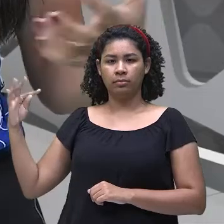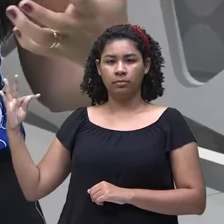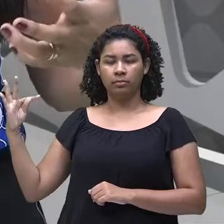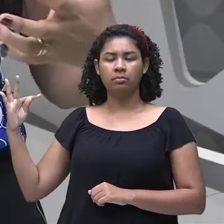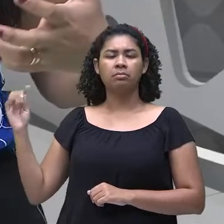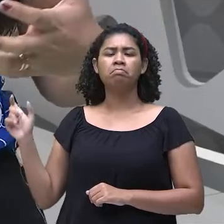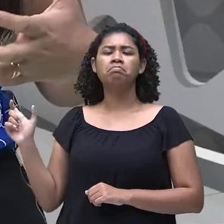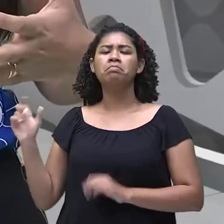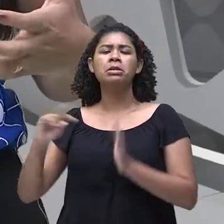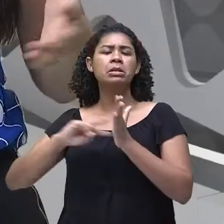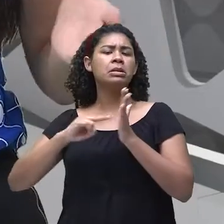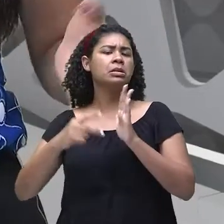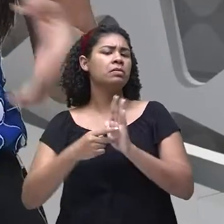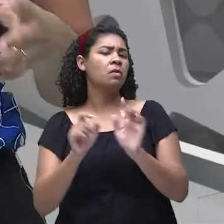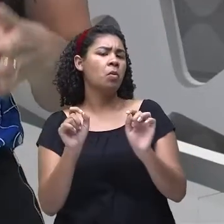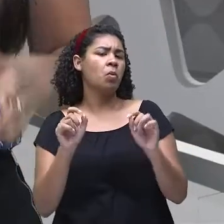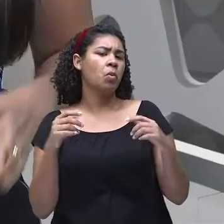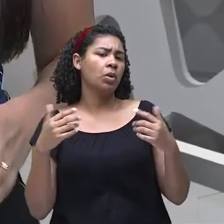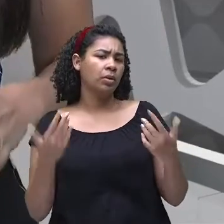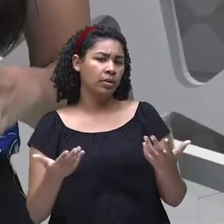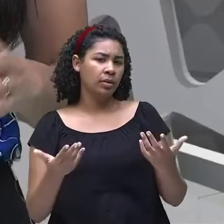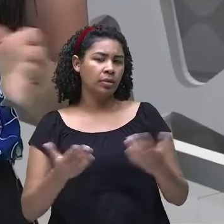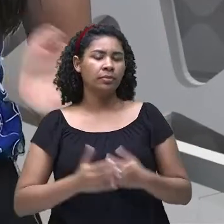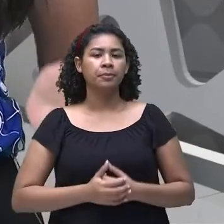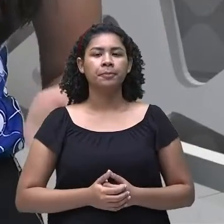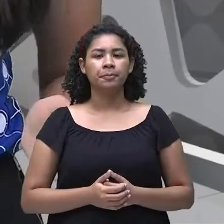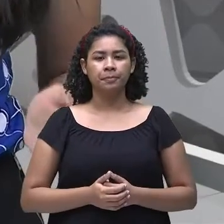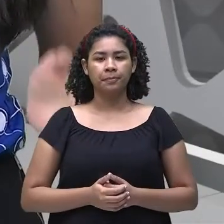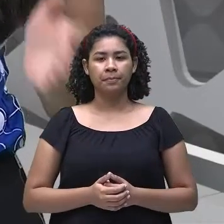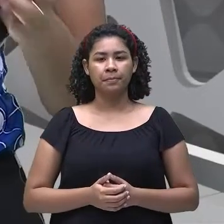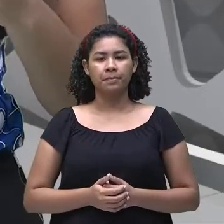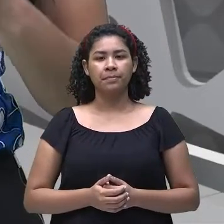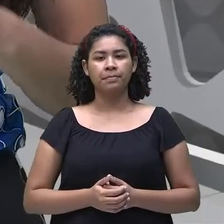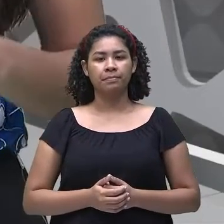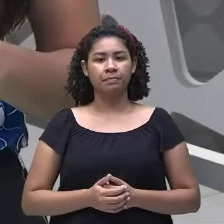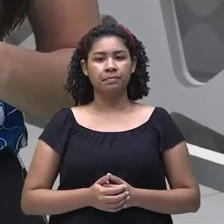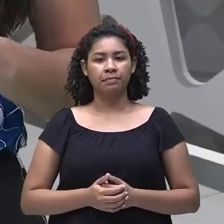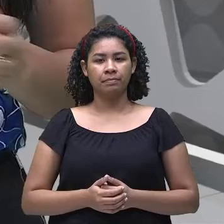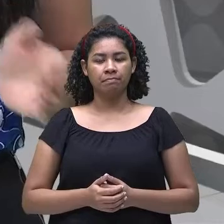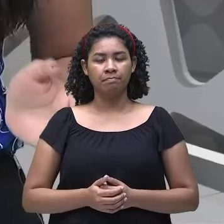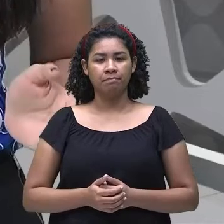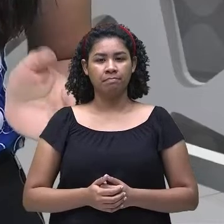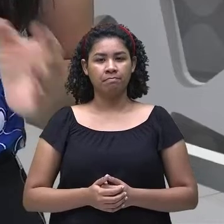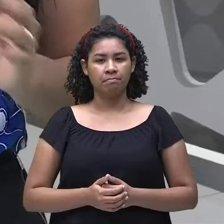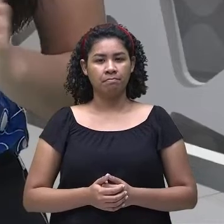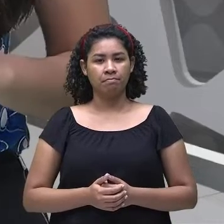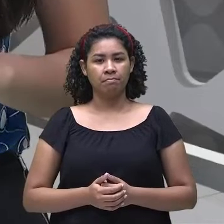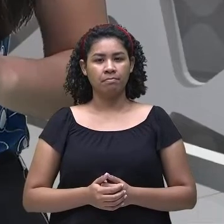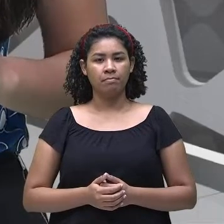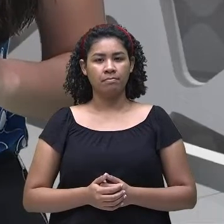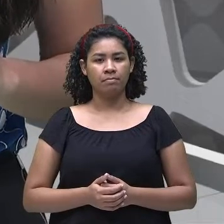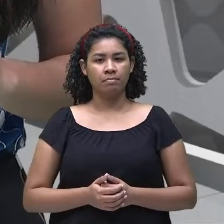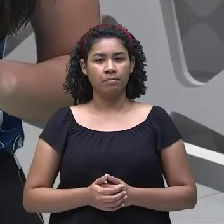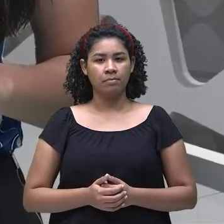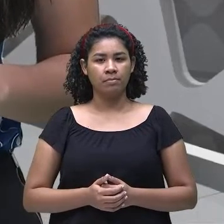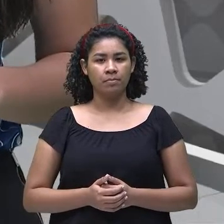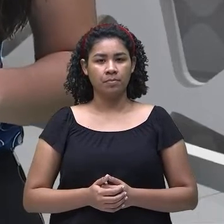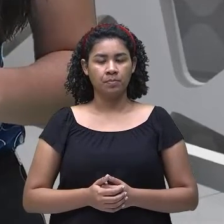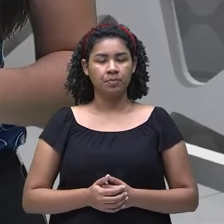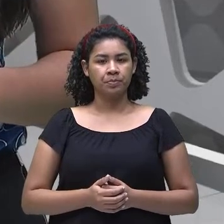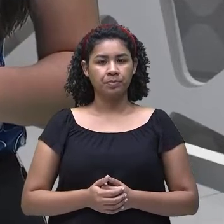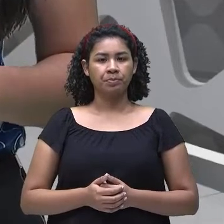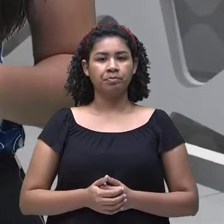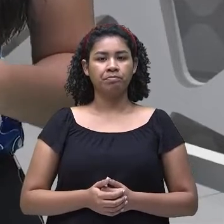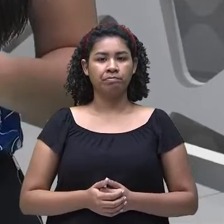que é can't, teacher? É a contração de can, not. Can, not. Todas as